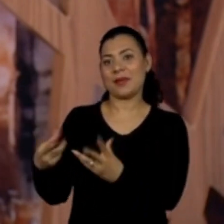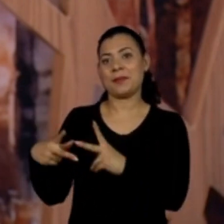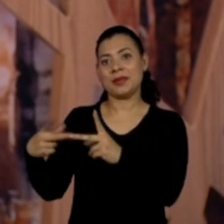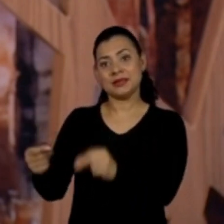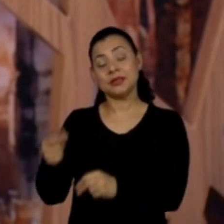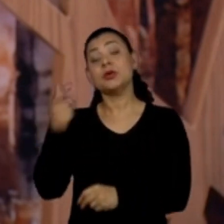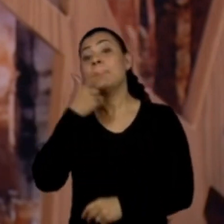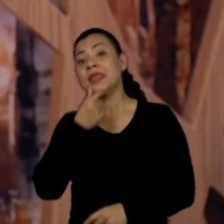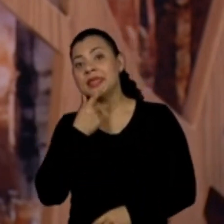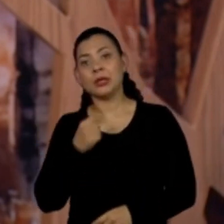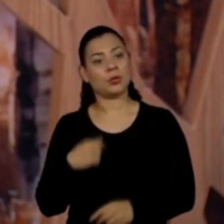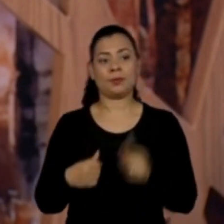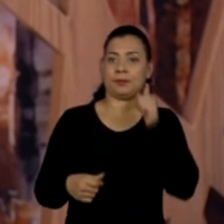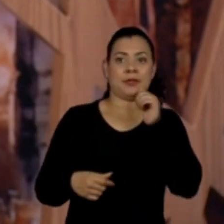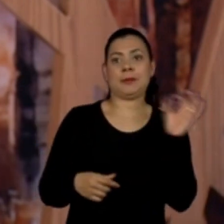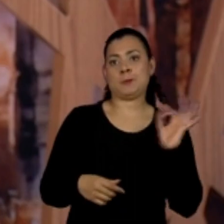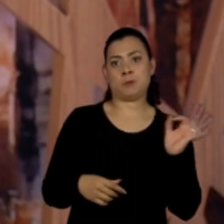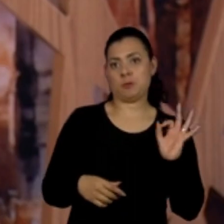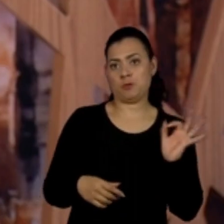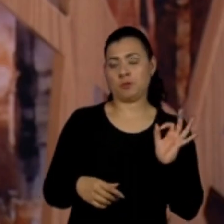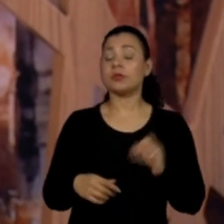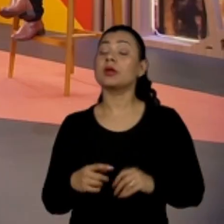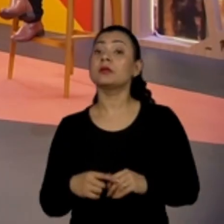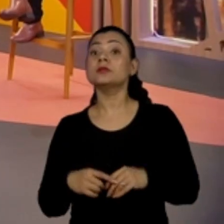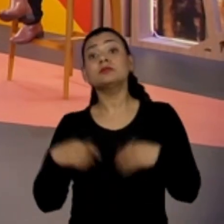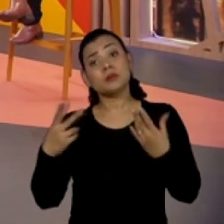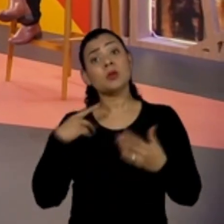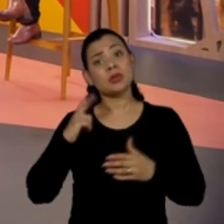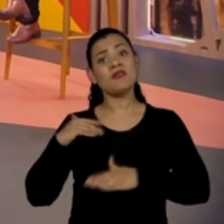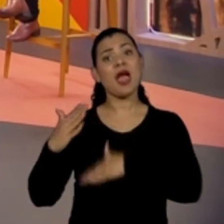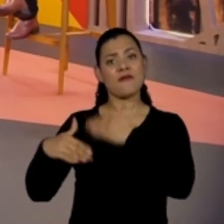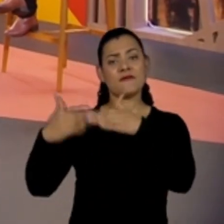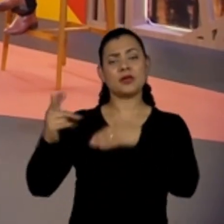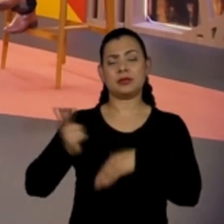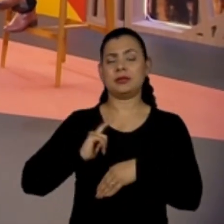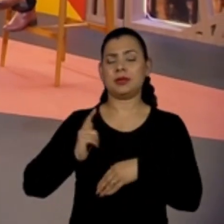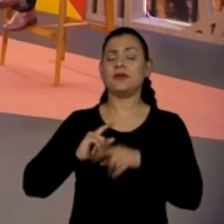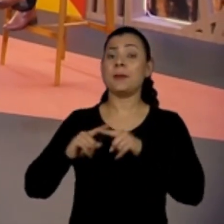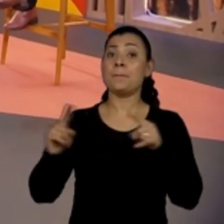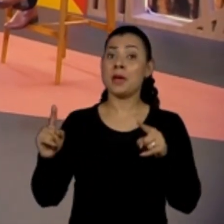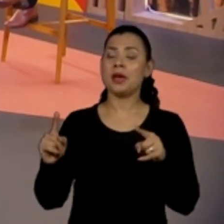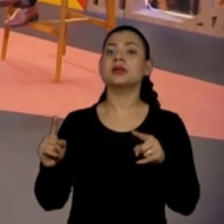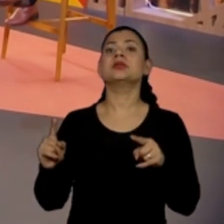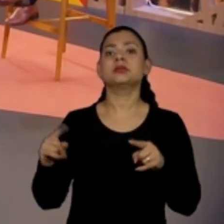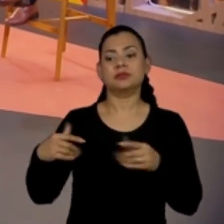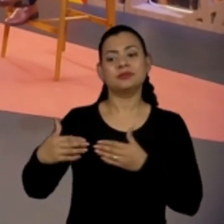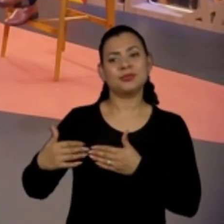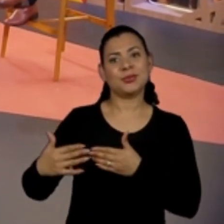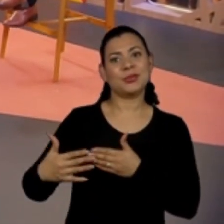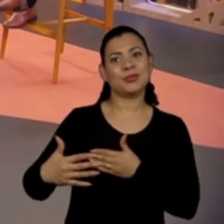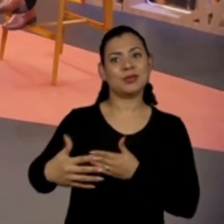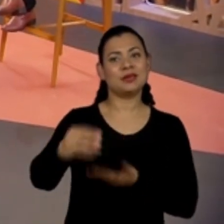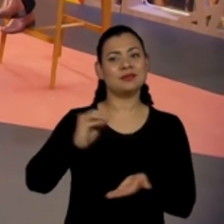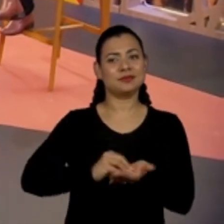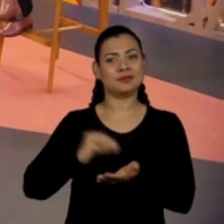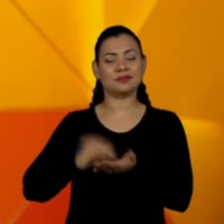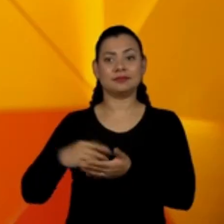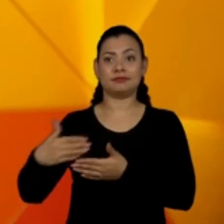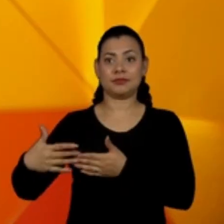meninos e não as meninas. Então, acho que sim, houve avanços, mas a gente tem um longo percurso ainda para percorrer.